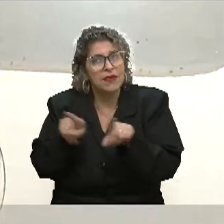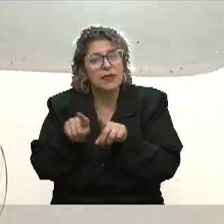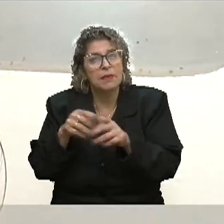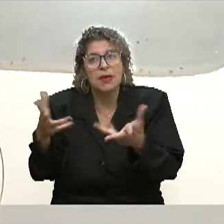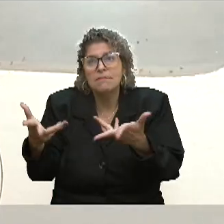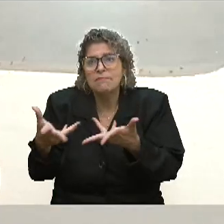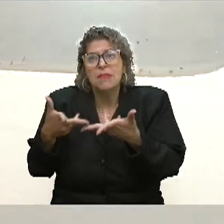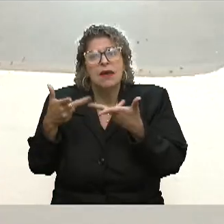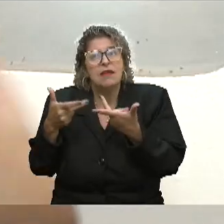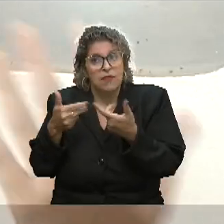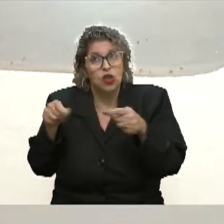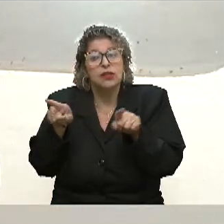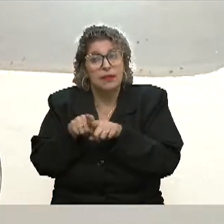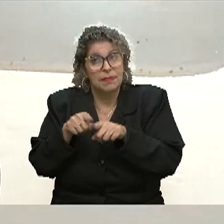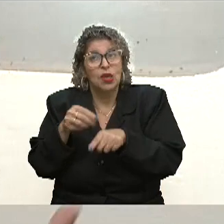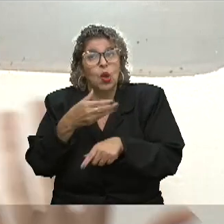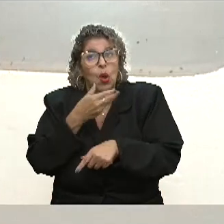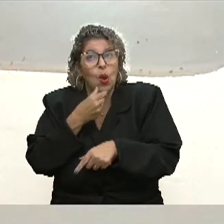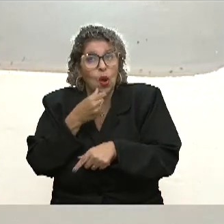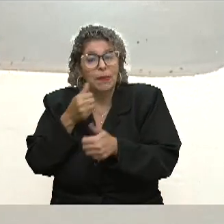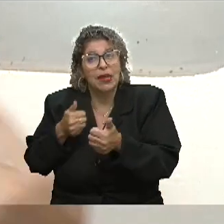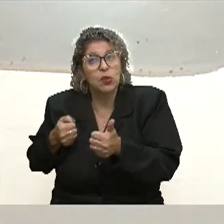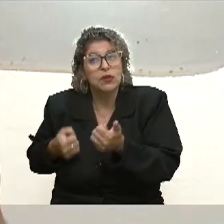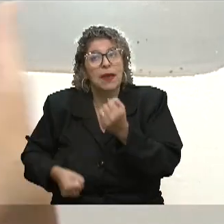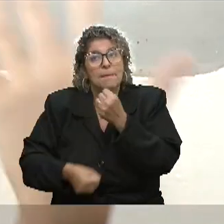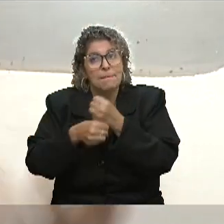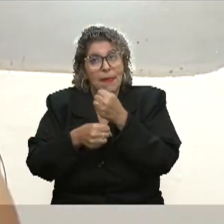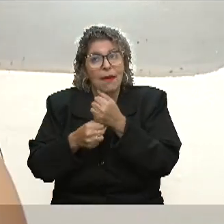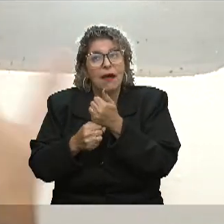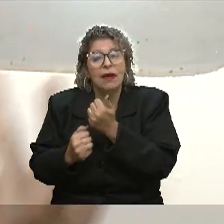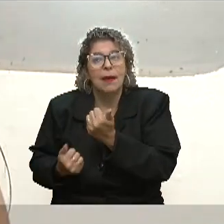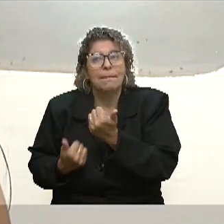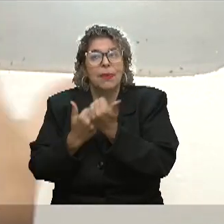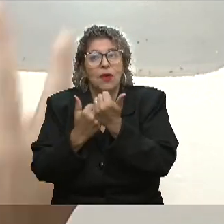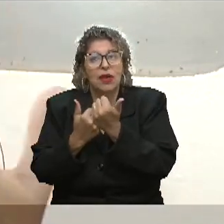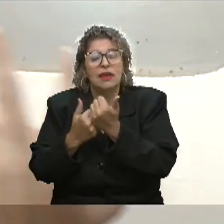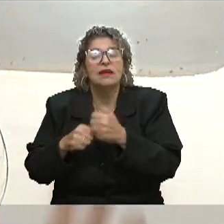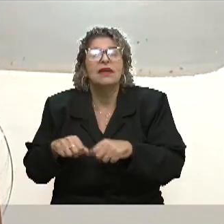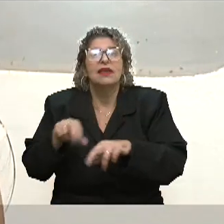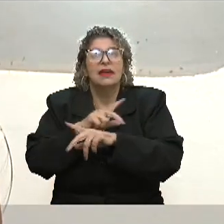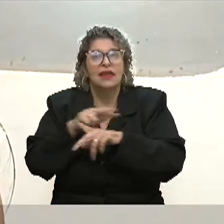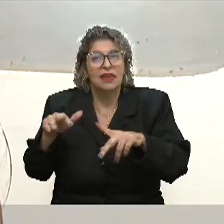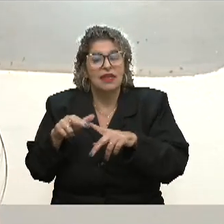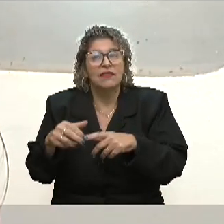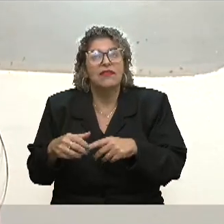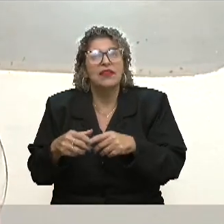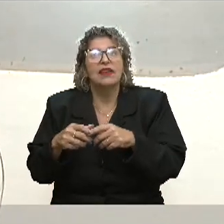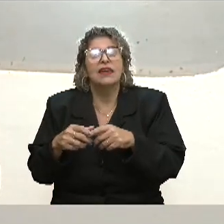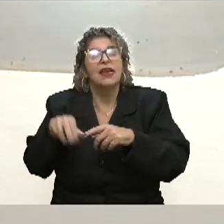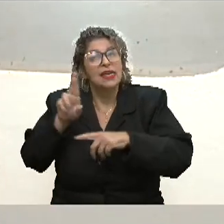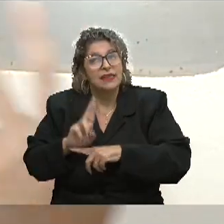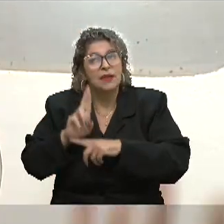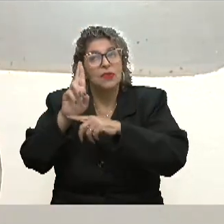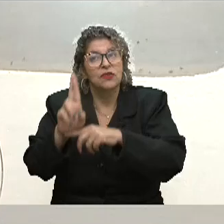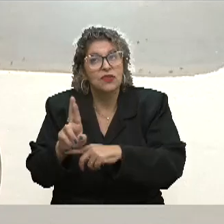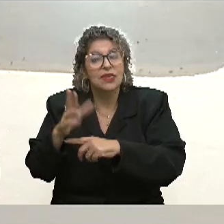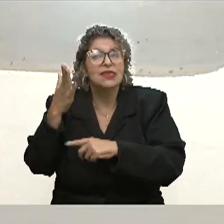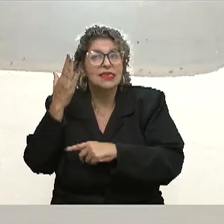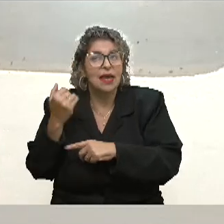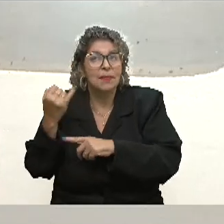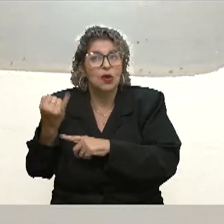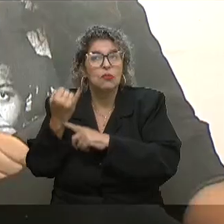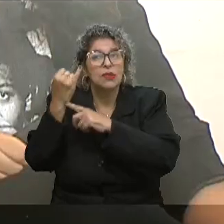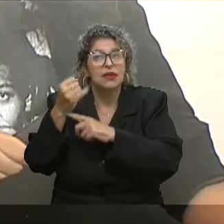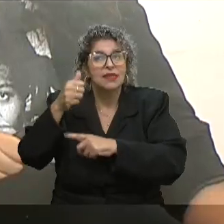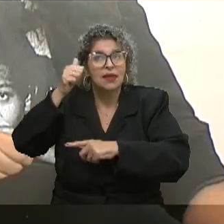maravilhoso que a gente tenha homens que também nos apoiem e, enfim, incentivem essa representatividade, saibam a importância